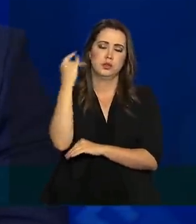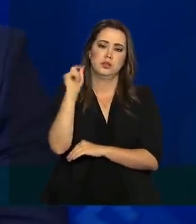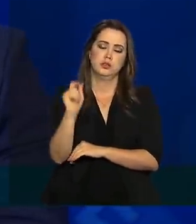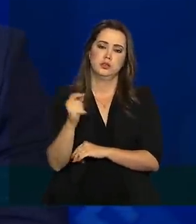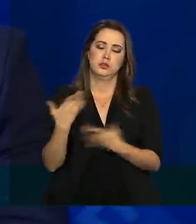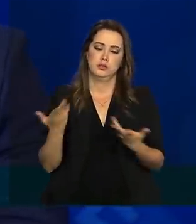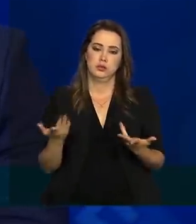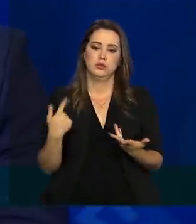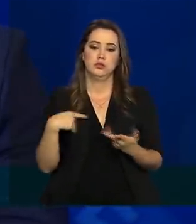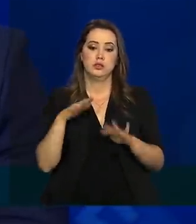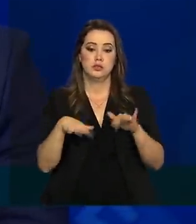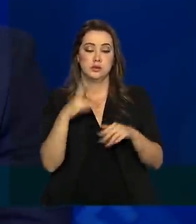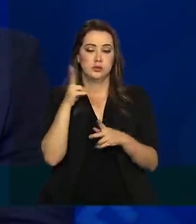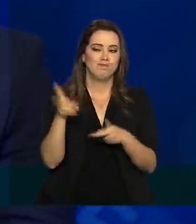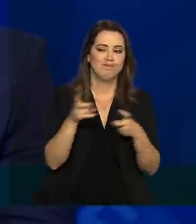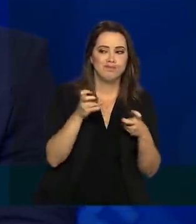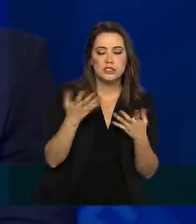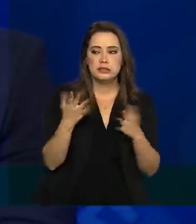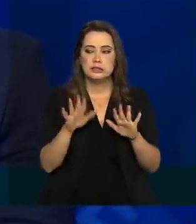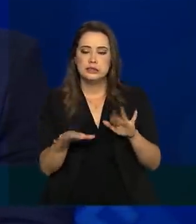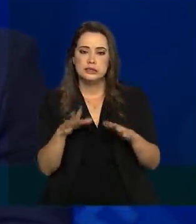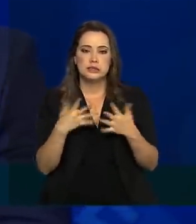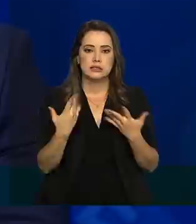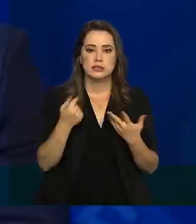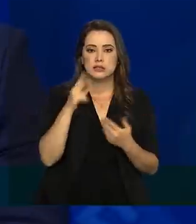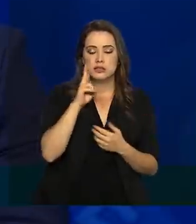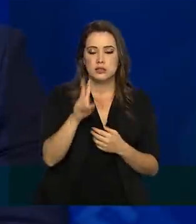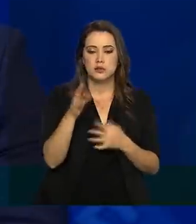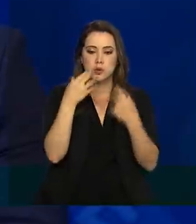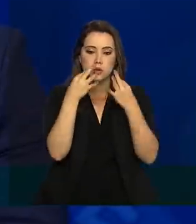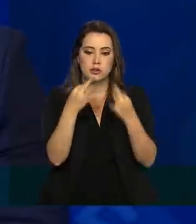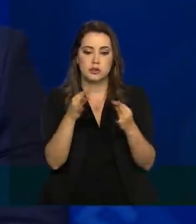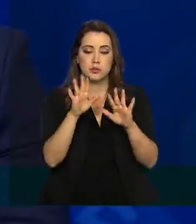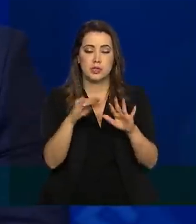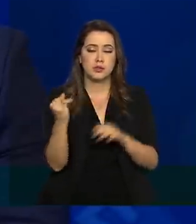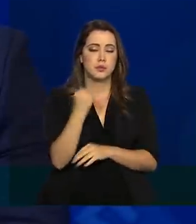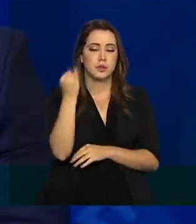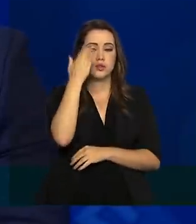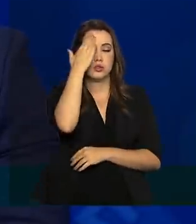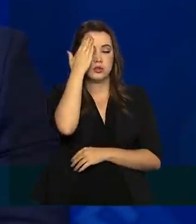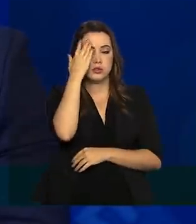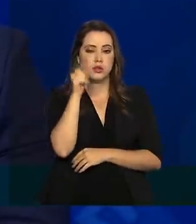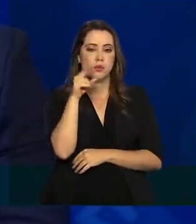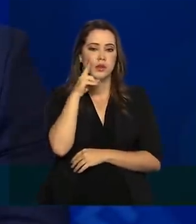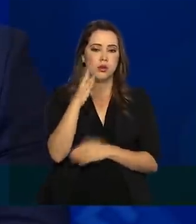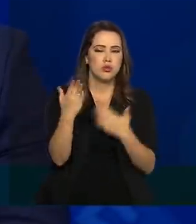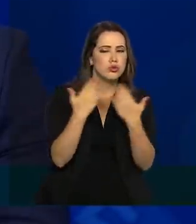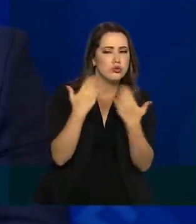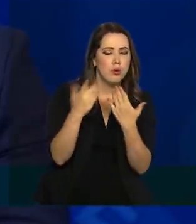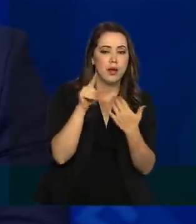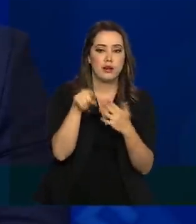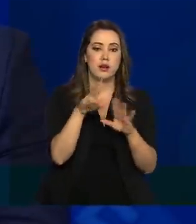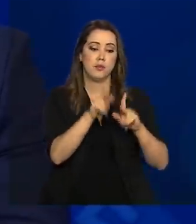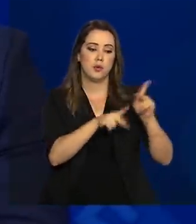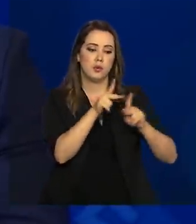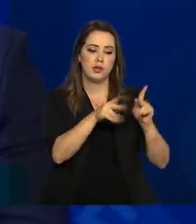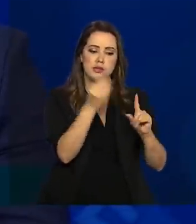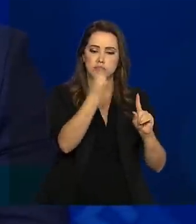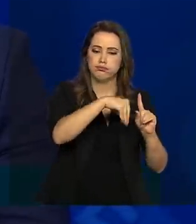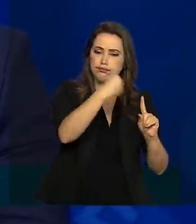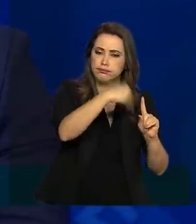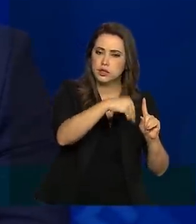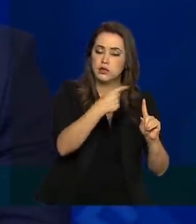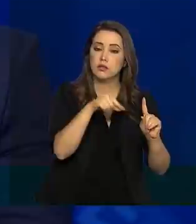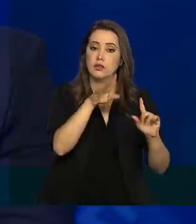talvez tenha passado despercebido ou não com muita atenção, mas é muito importante a gente reparar as populações vulneráveis